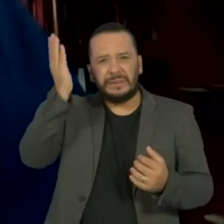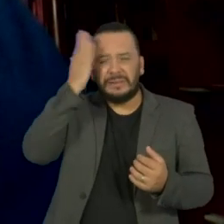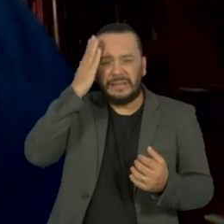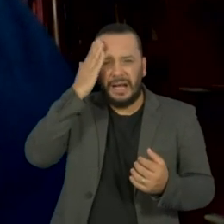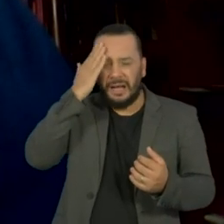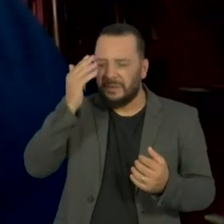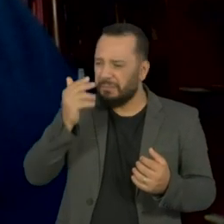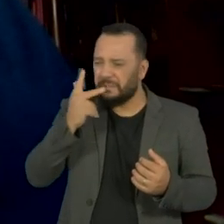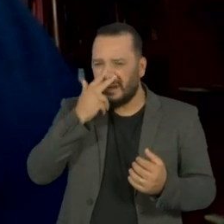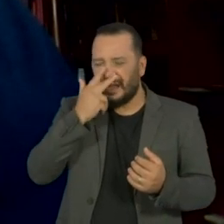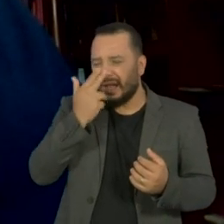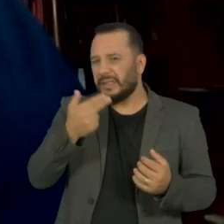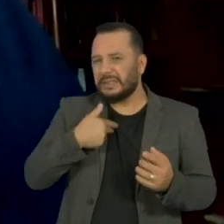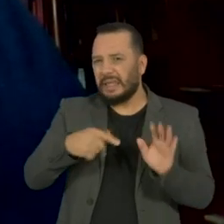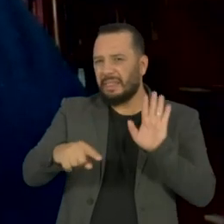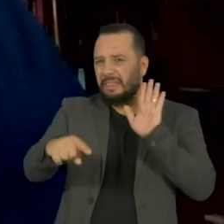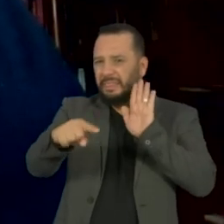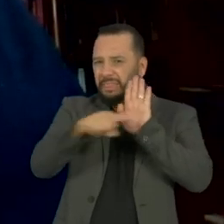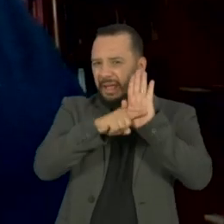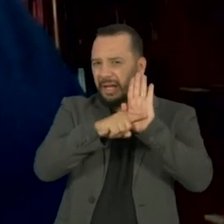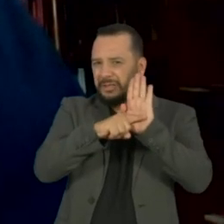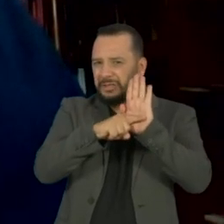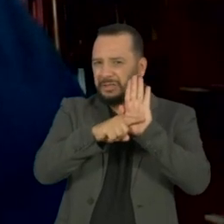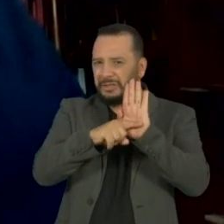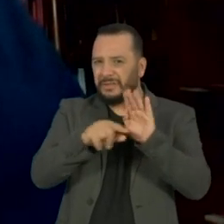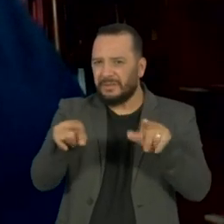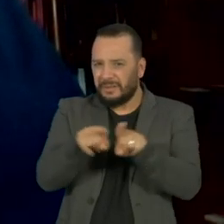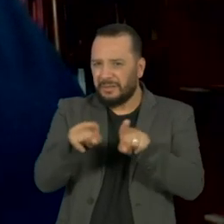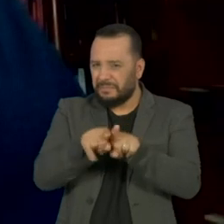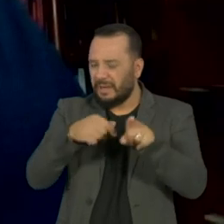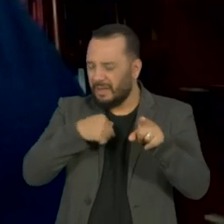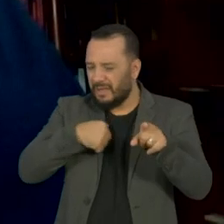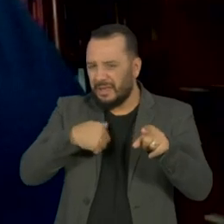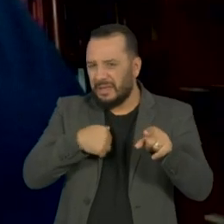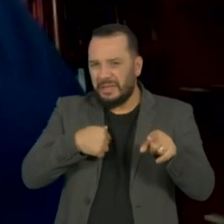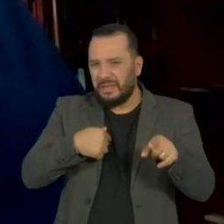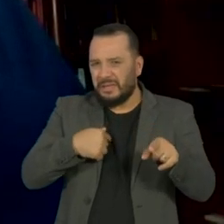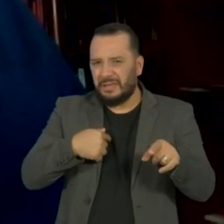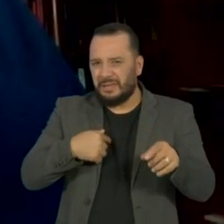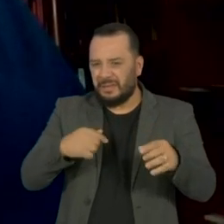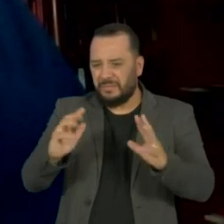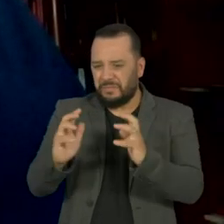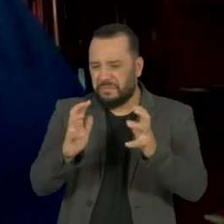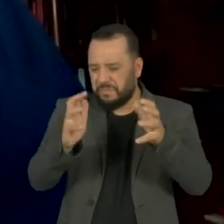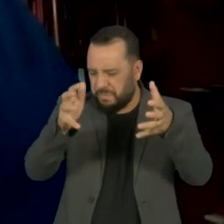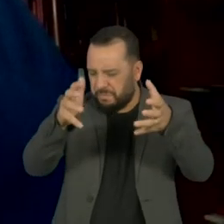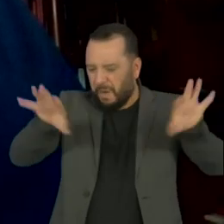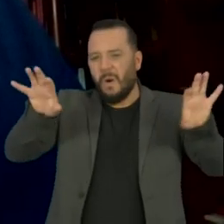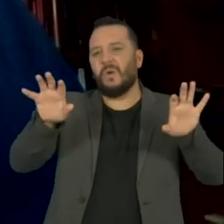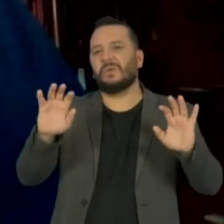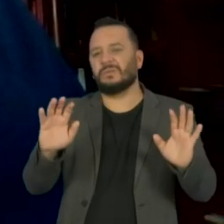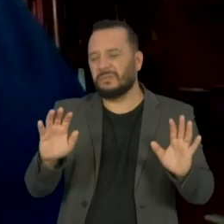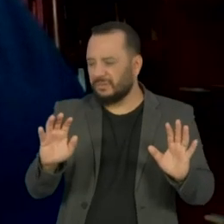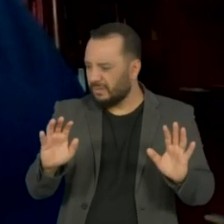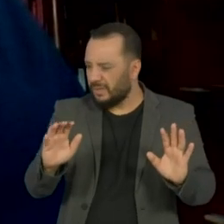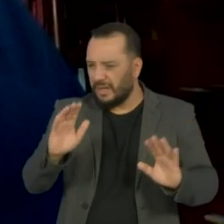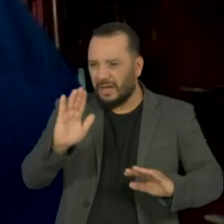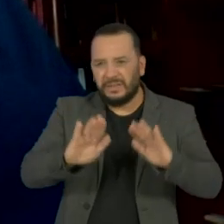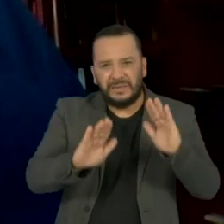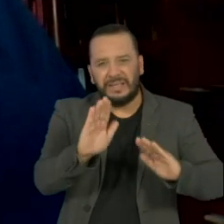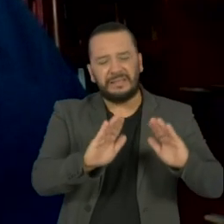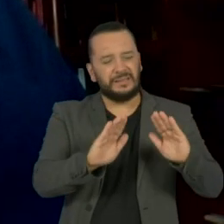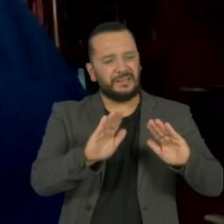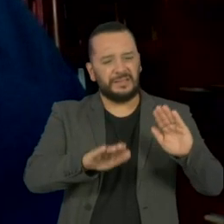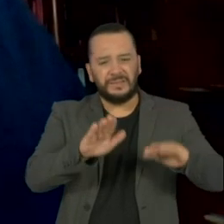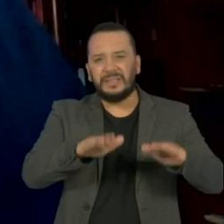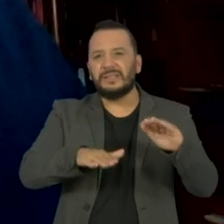discurso que divide e não que une, um discurso que, em certos casos, acaba